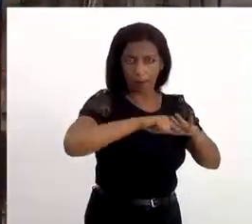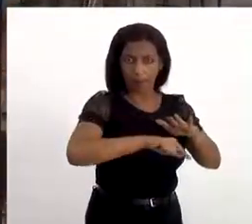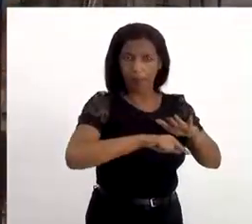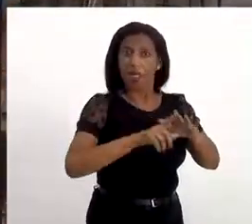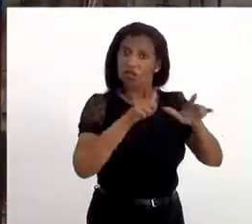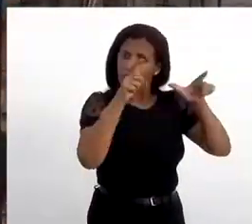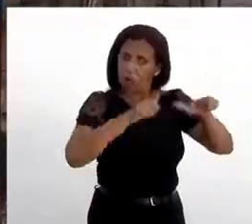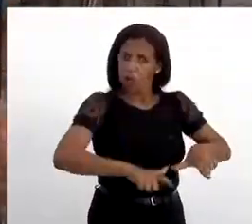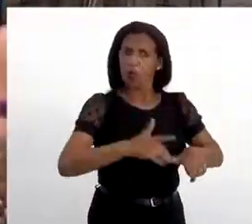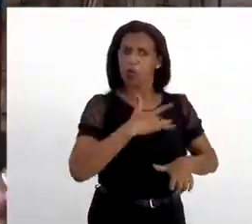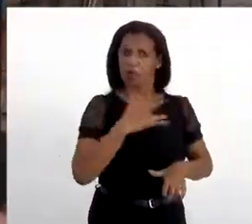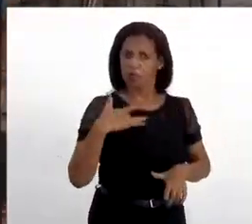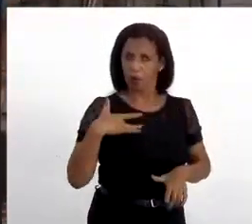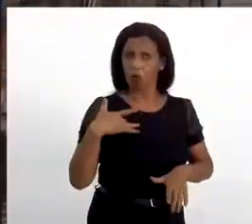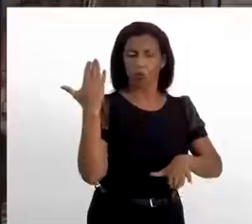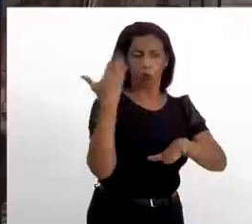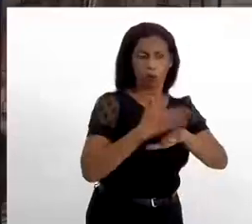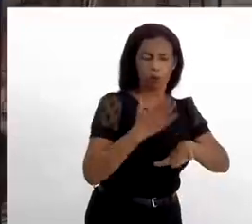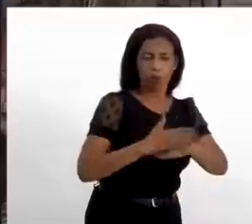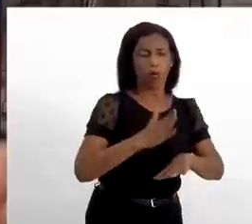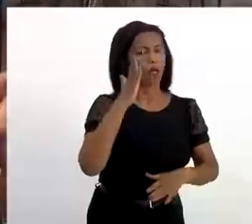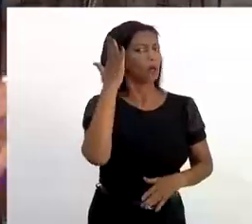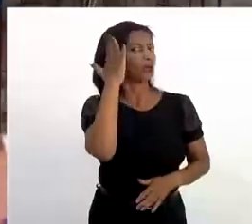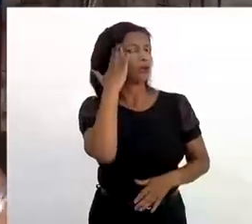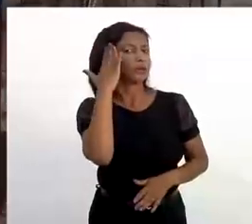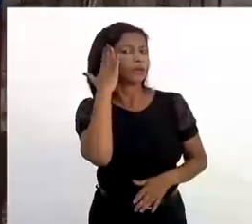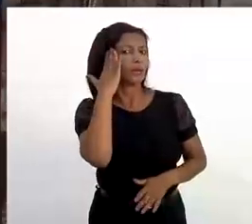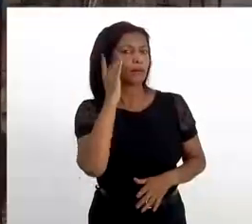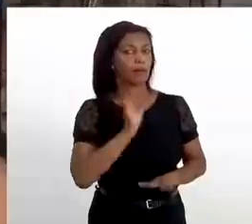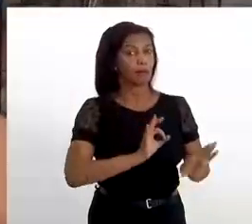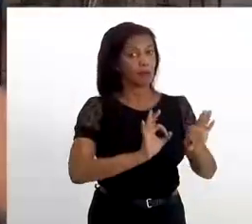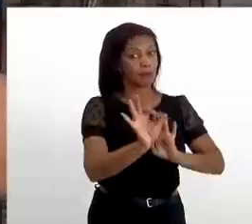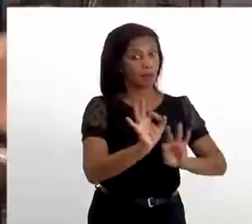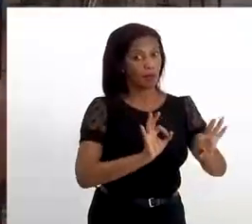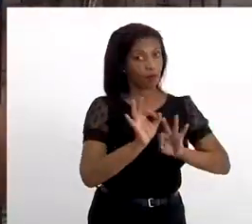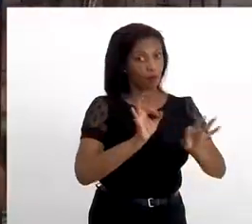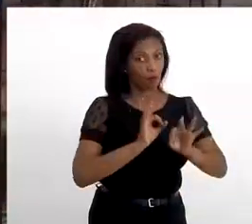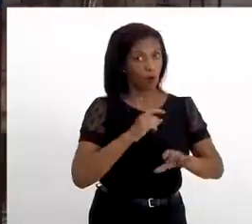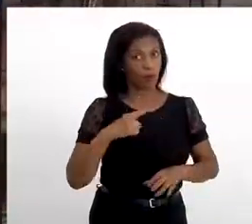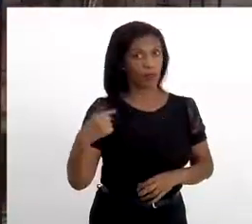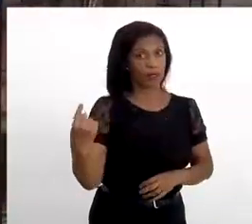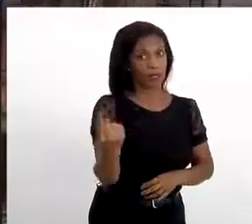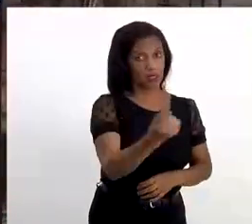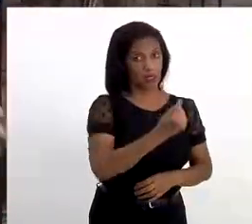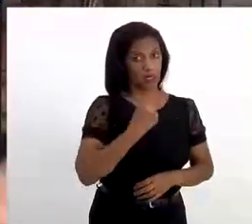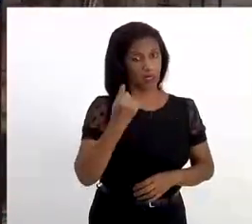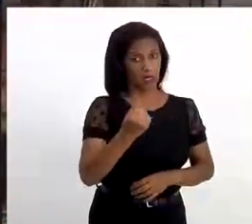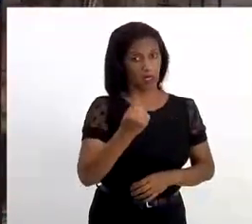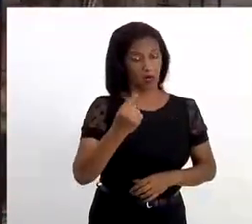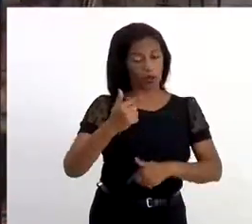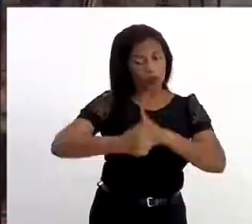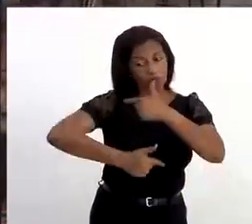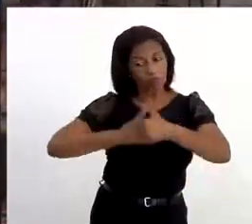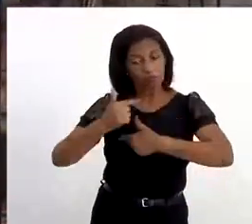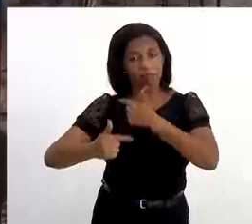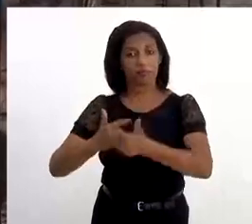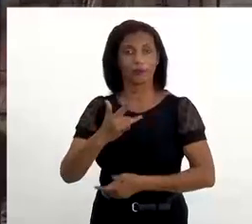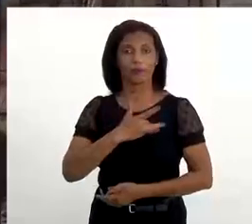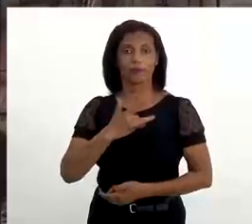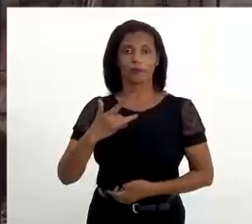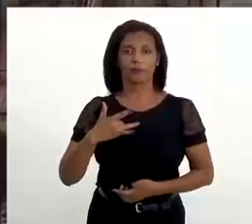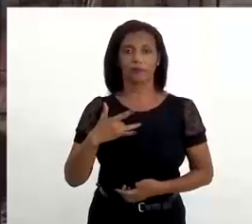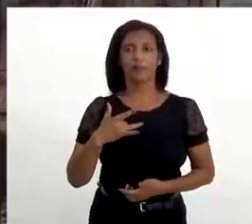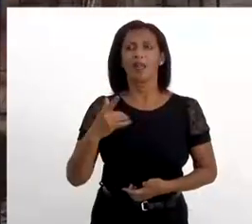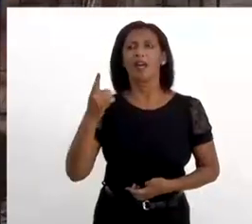temos nossas práticas, nossos saberes. É dessa forma que nós promovemos a saúde. Eu vejo que vocês também fazem